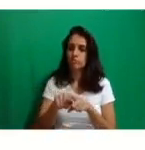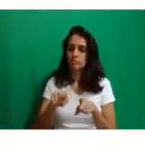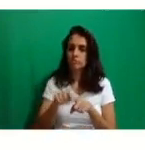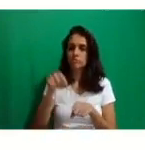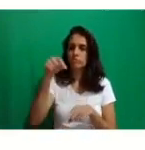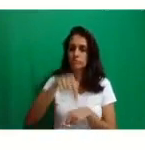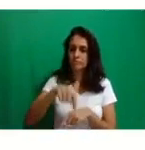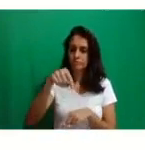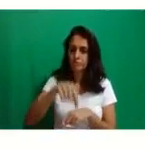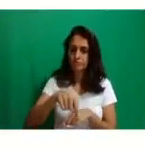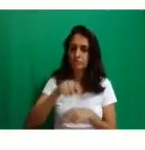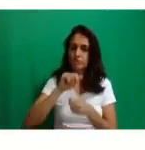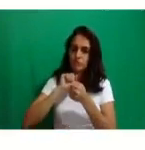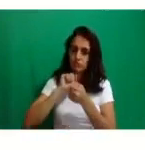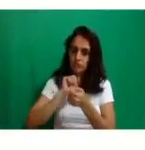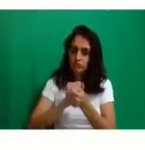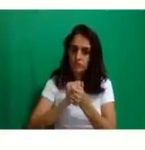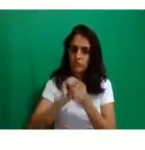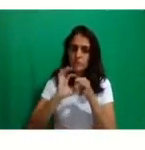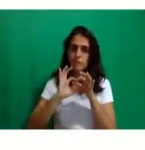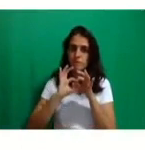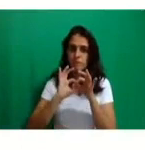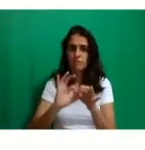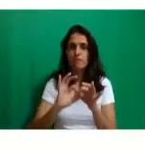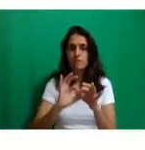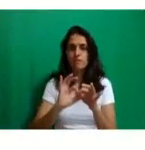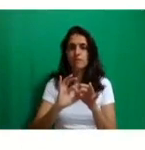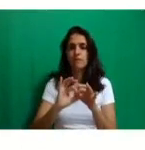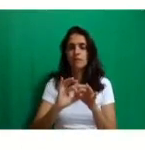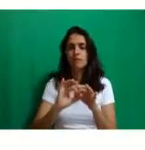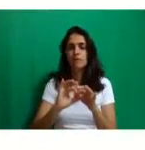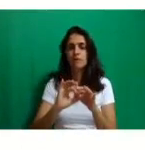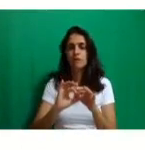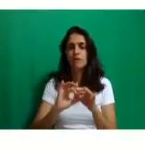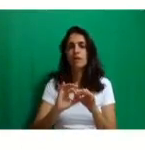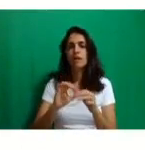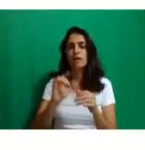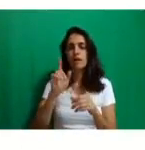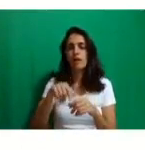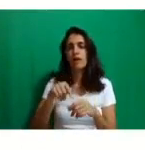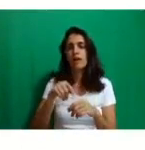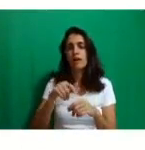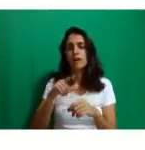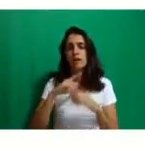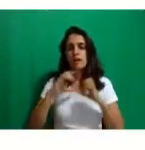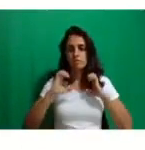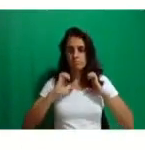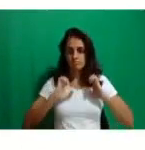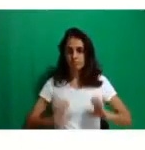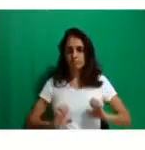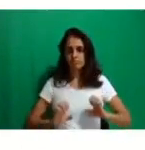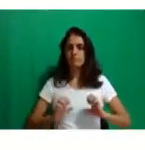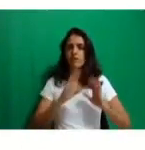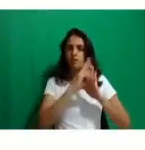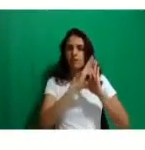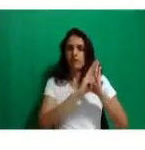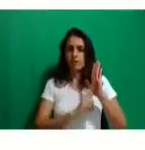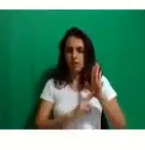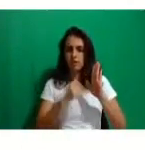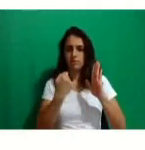juntos, nós temos um código de ética a cumprir, seja virtualmente, seja